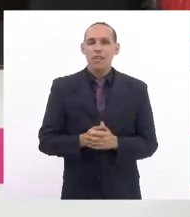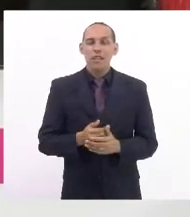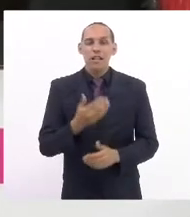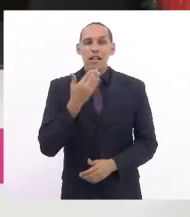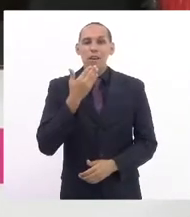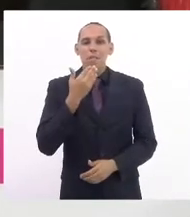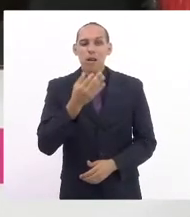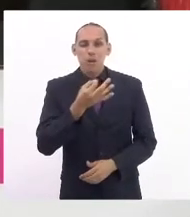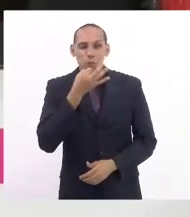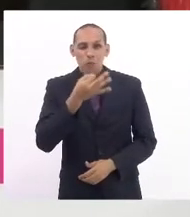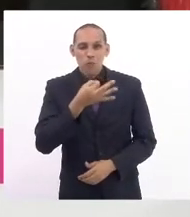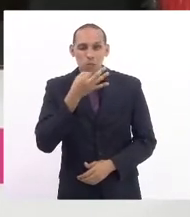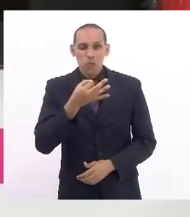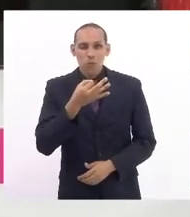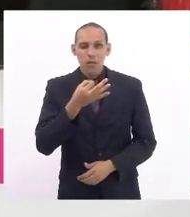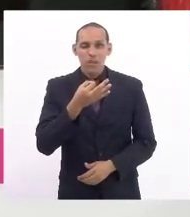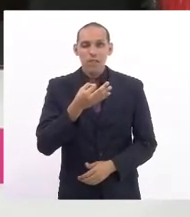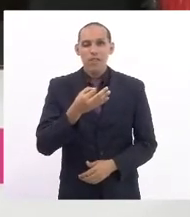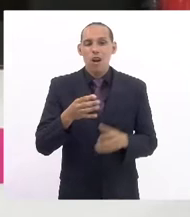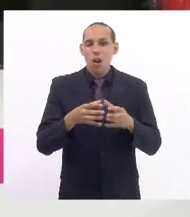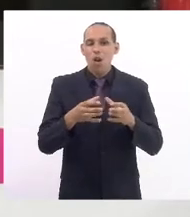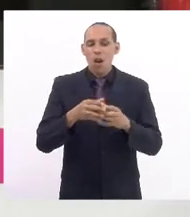parecer pela comissão de mulheres.